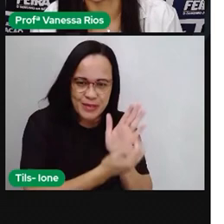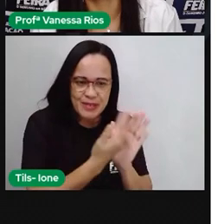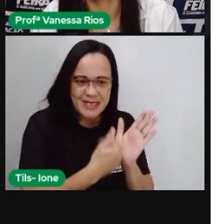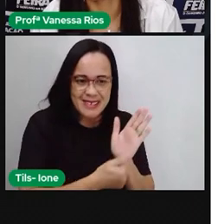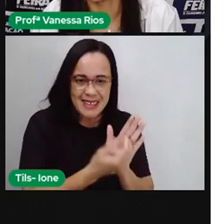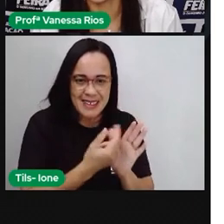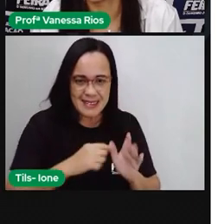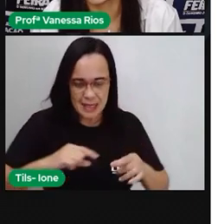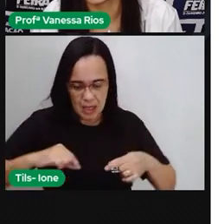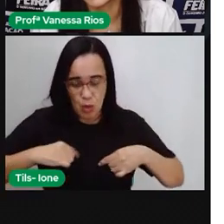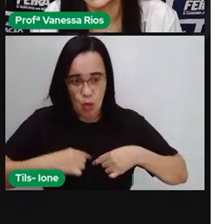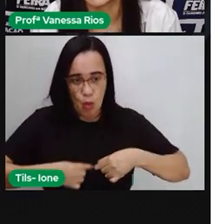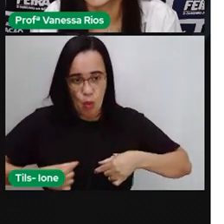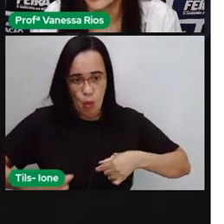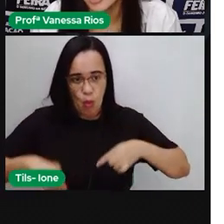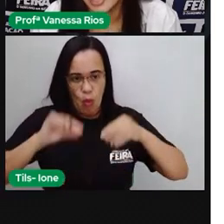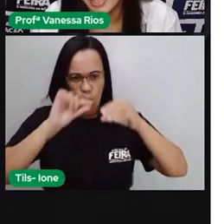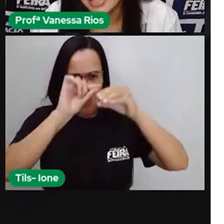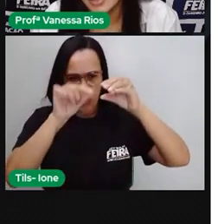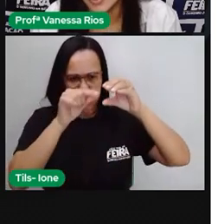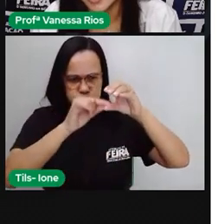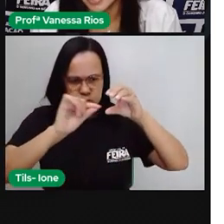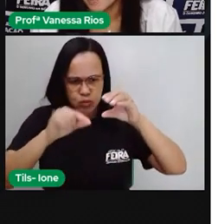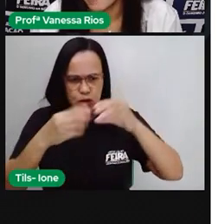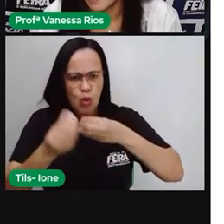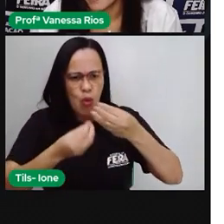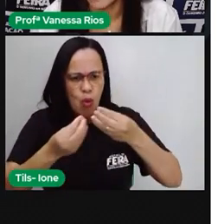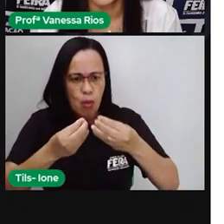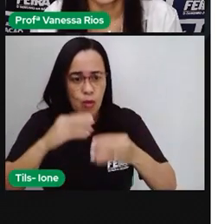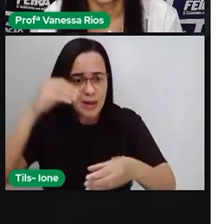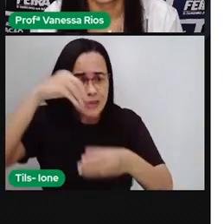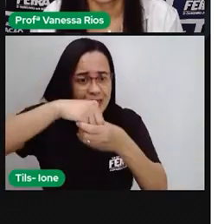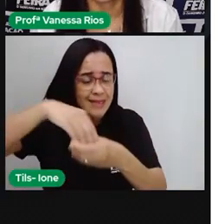por fazer dentro dos alvéolos aí a troca gasosa.